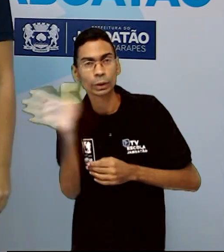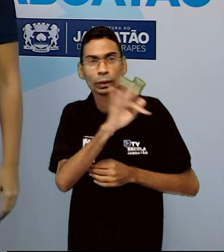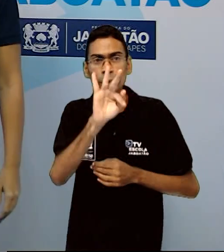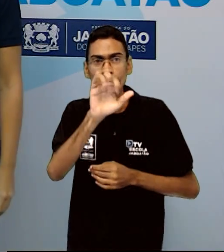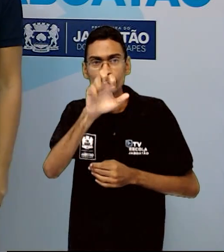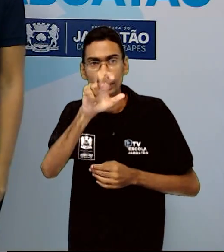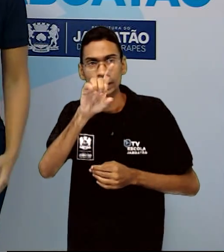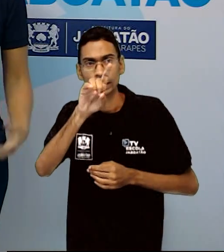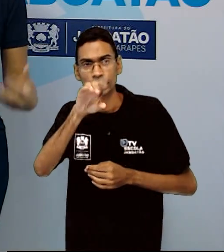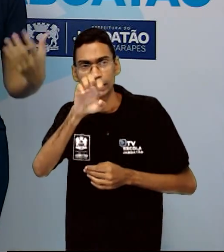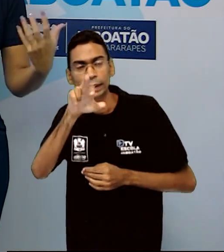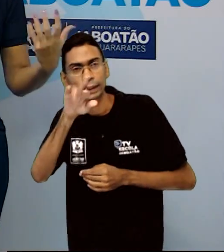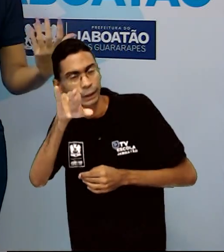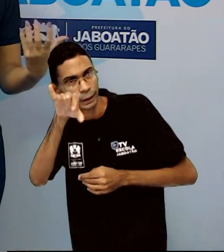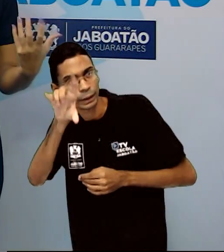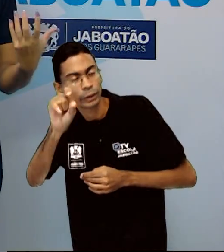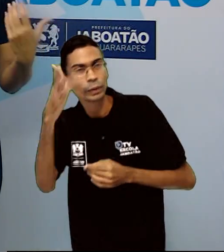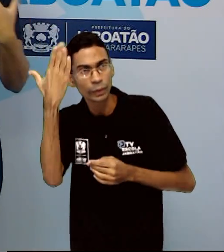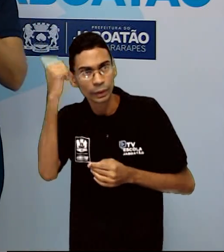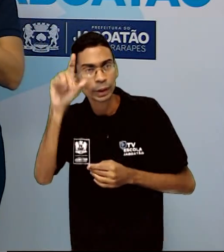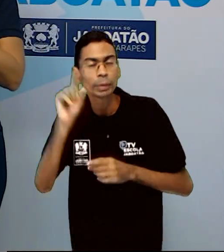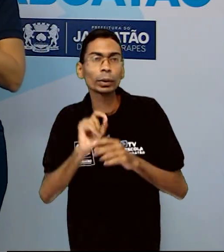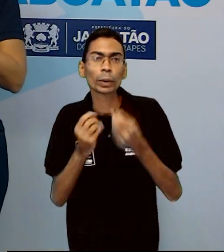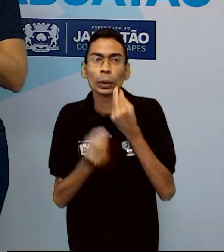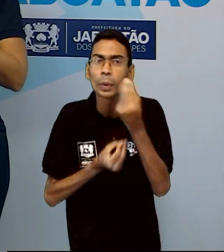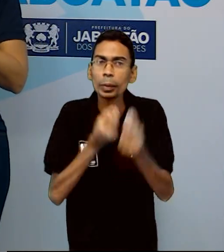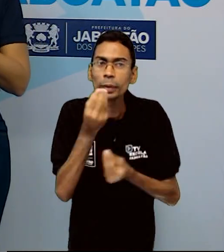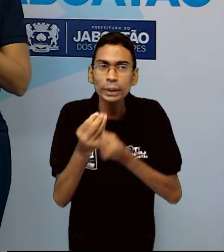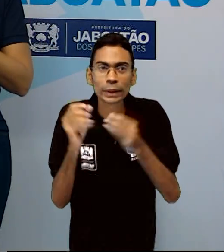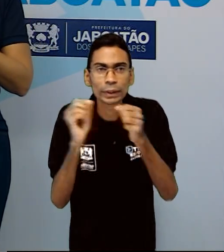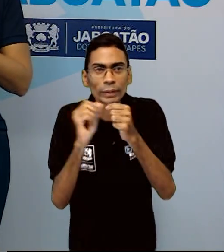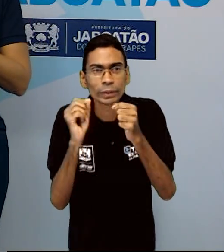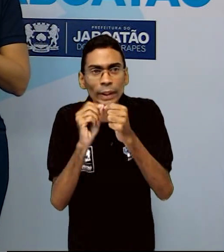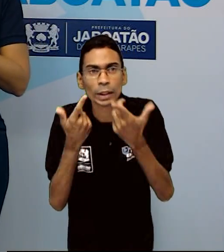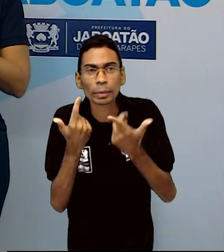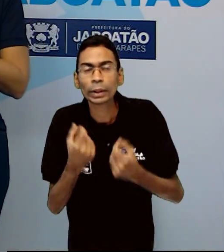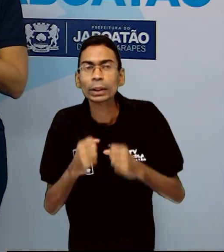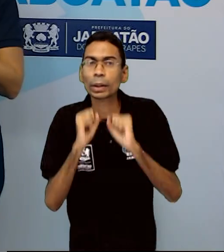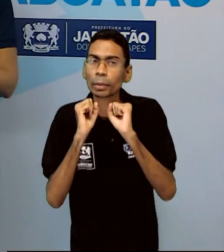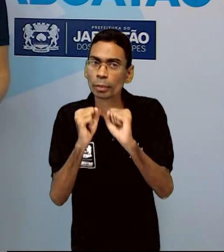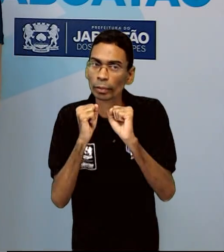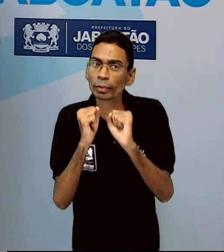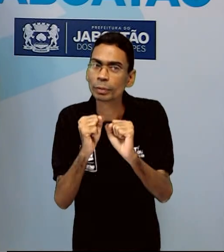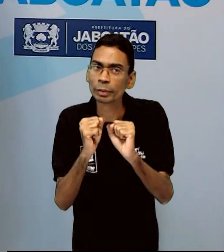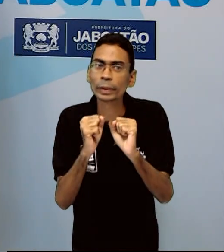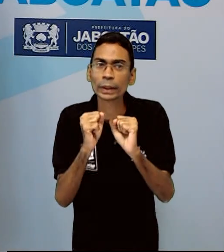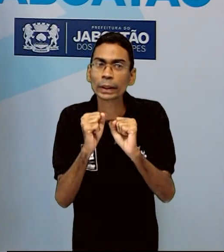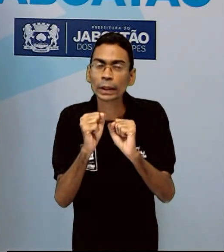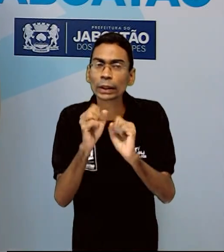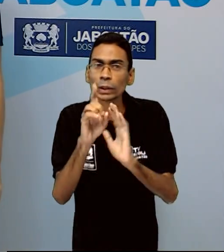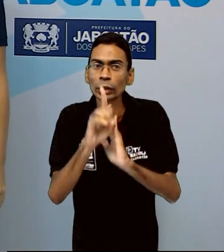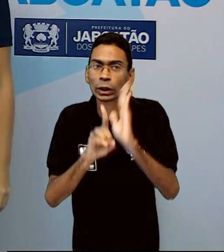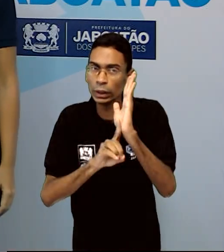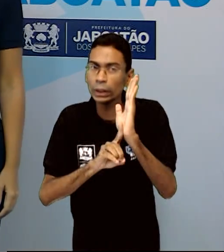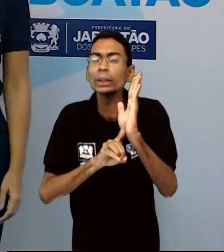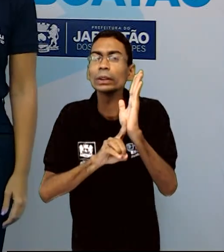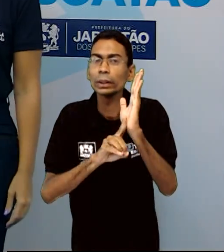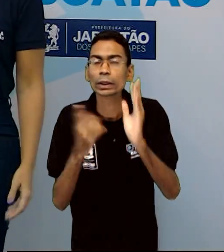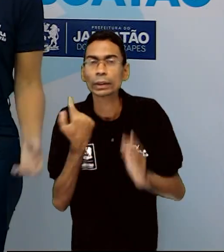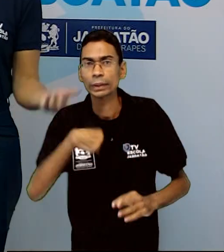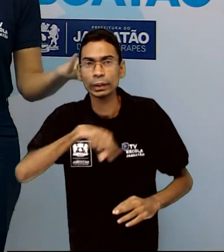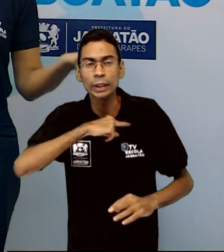Vamos saber como é que a gente faz para que a gente possa exercer a nossa cidadania. Primeiro exemplo,